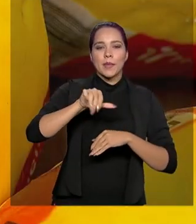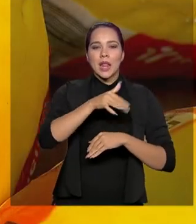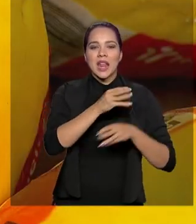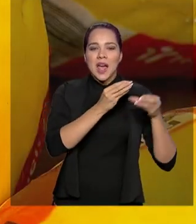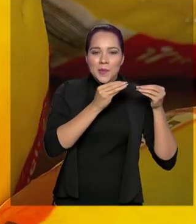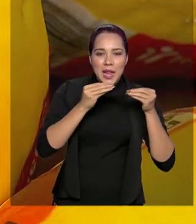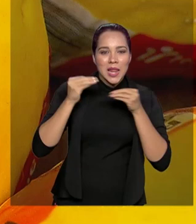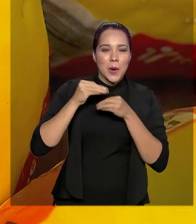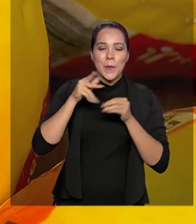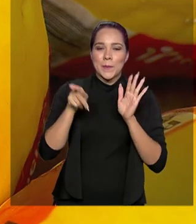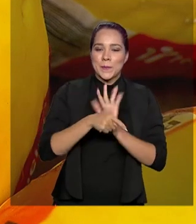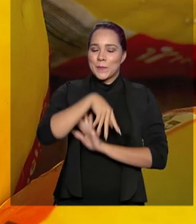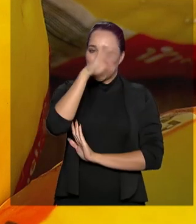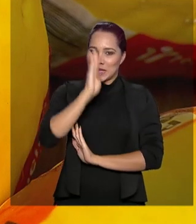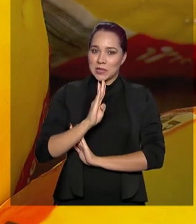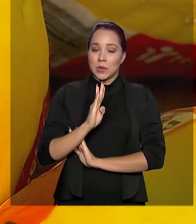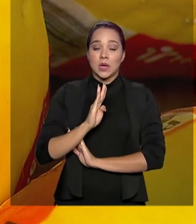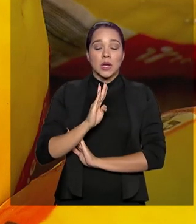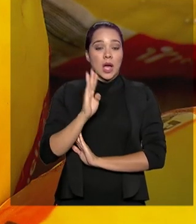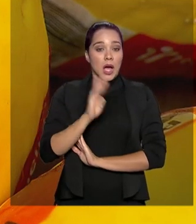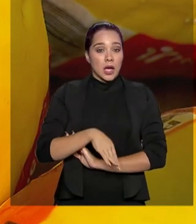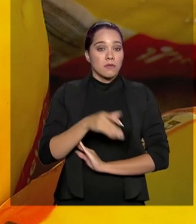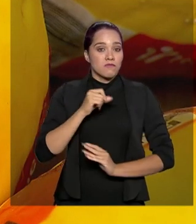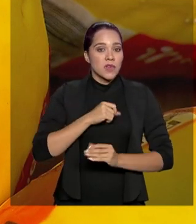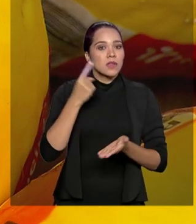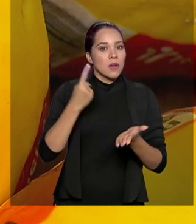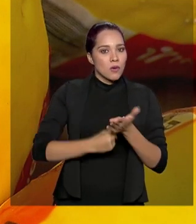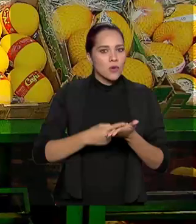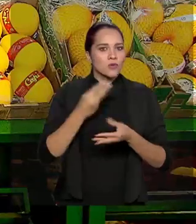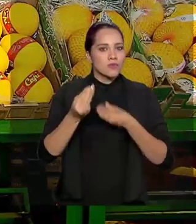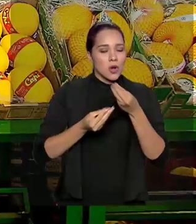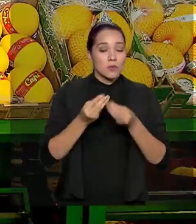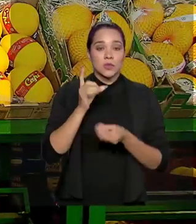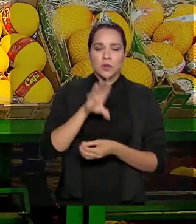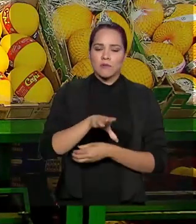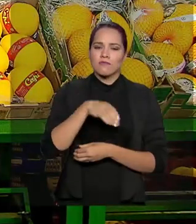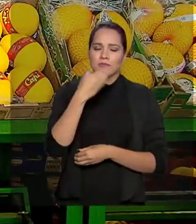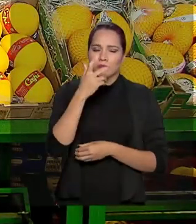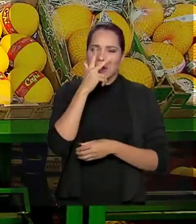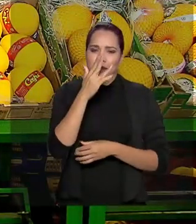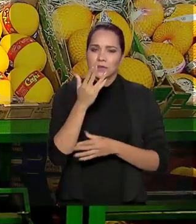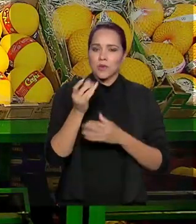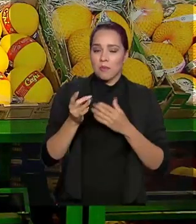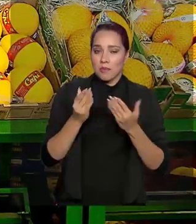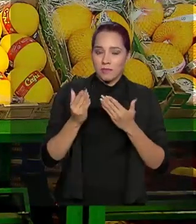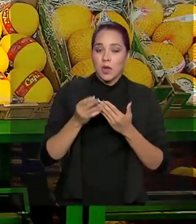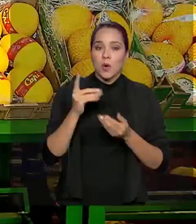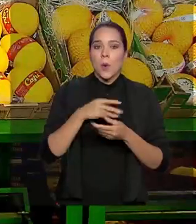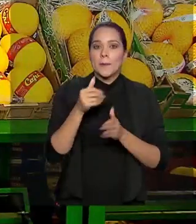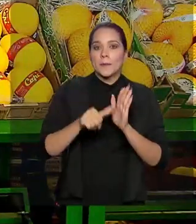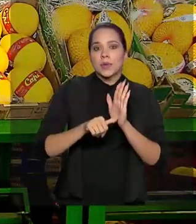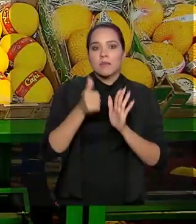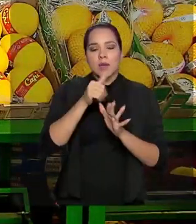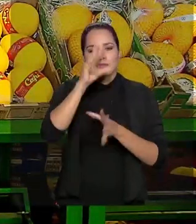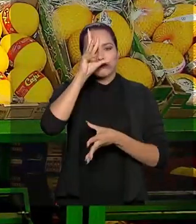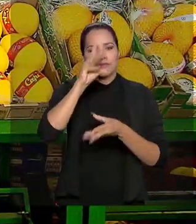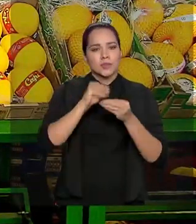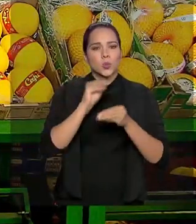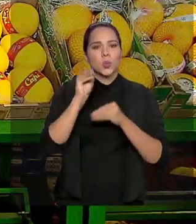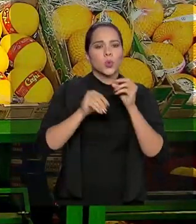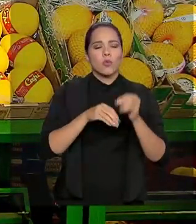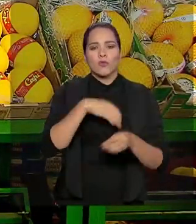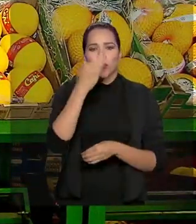fecharam um acordo para viabilizar a exportação da fruta. O negócio é simbólico por se tratar do primeiro entendimento sobre